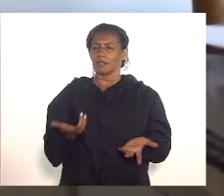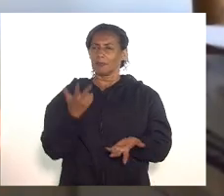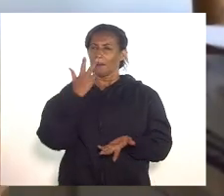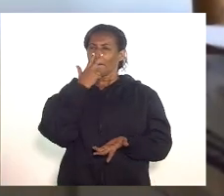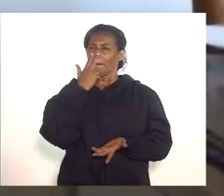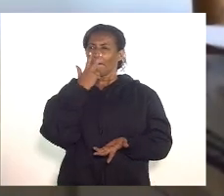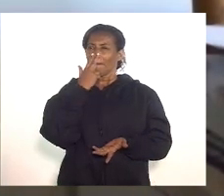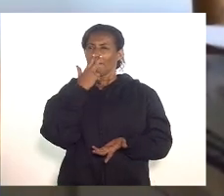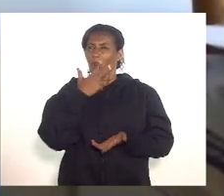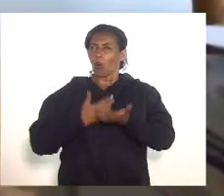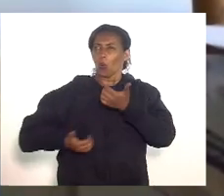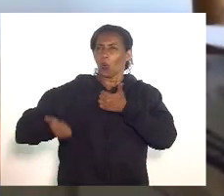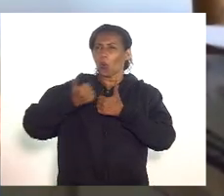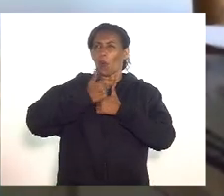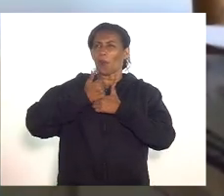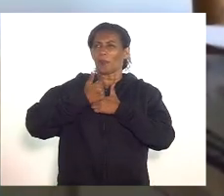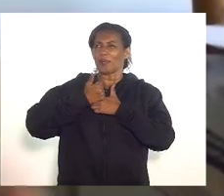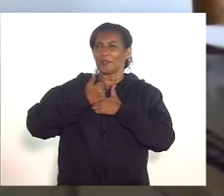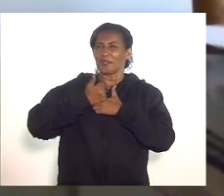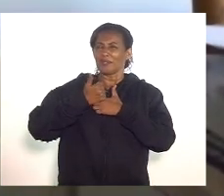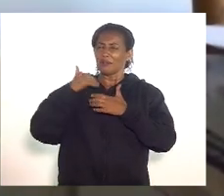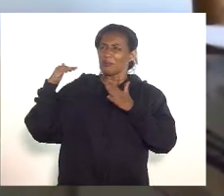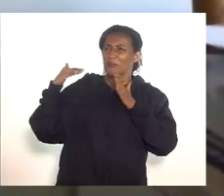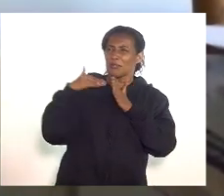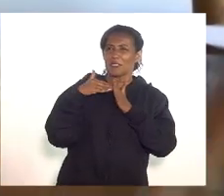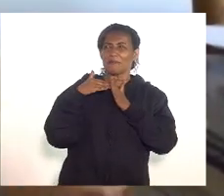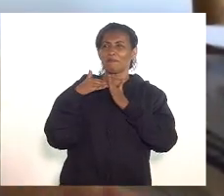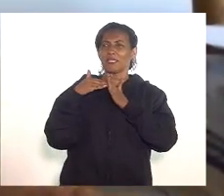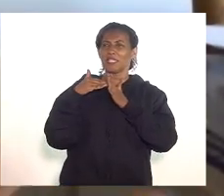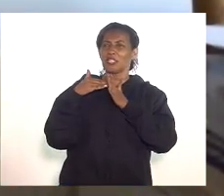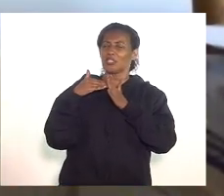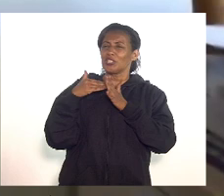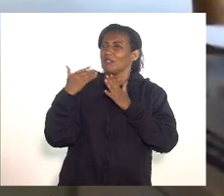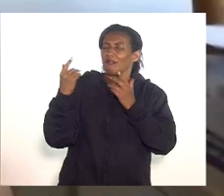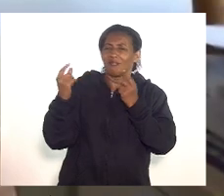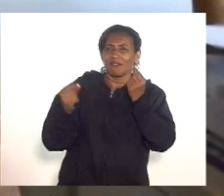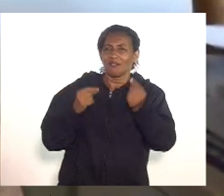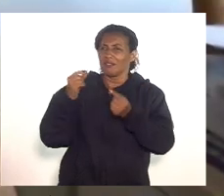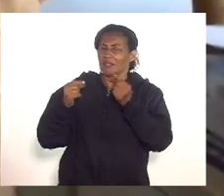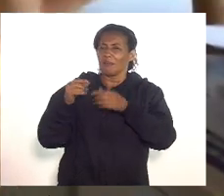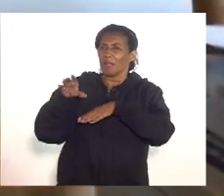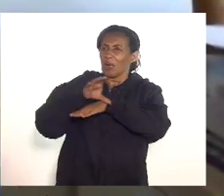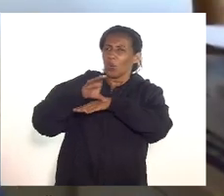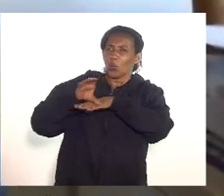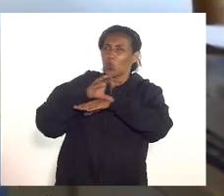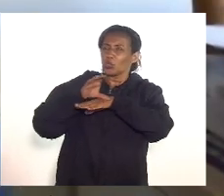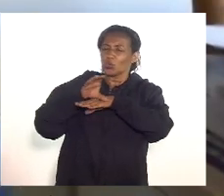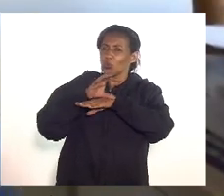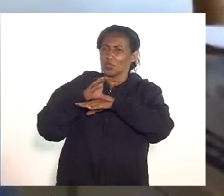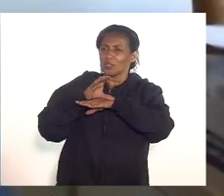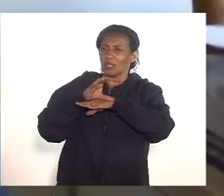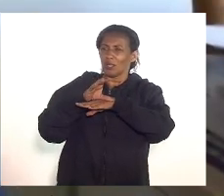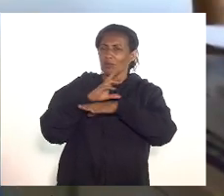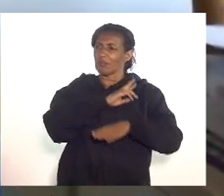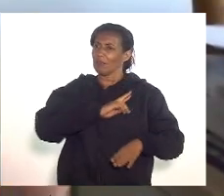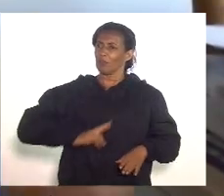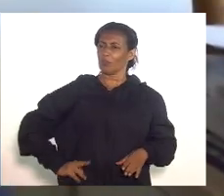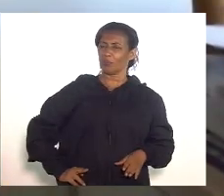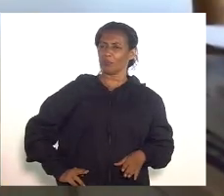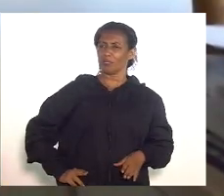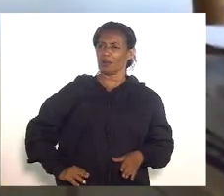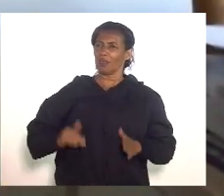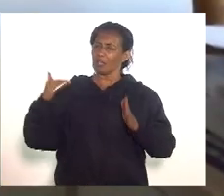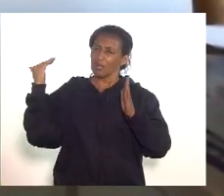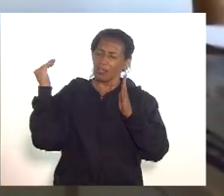golpe o limite dele está circunspecto pela constituição da república e o